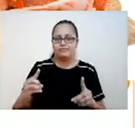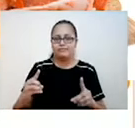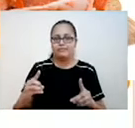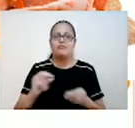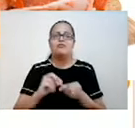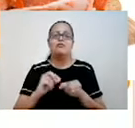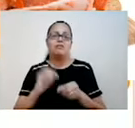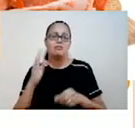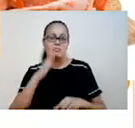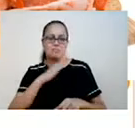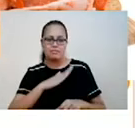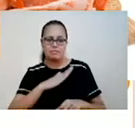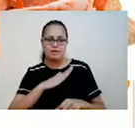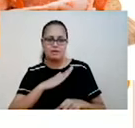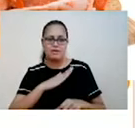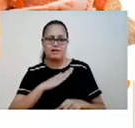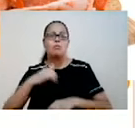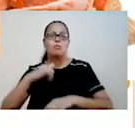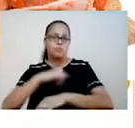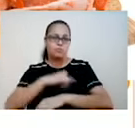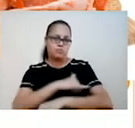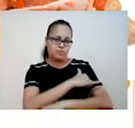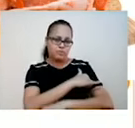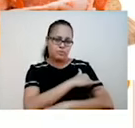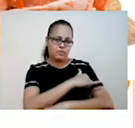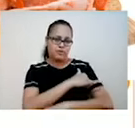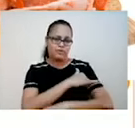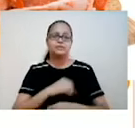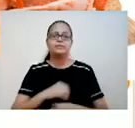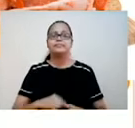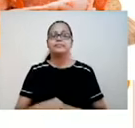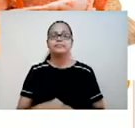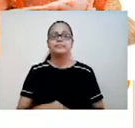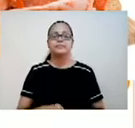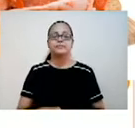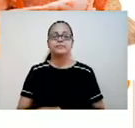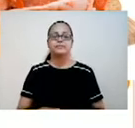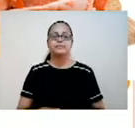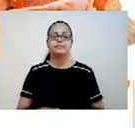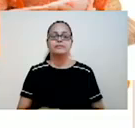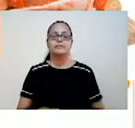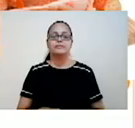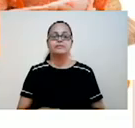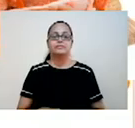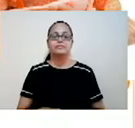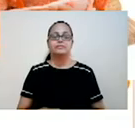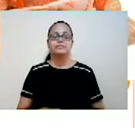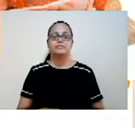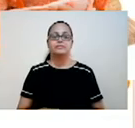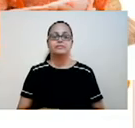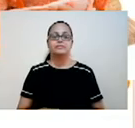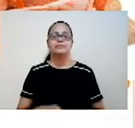health, but in a more balanced way. Fats, gorduras, são extremamente importantes para nós,